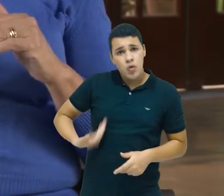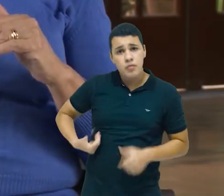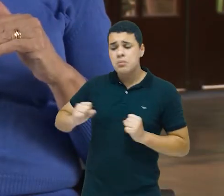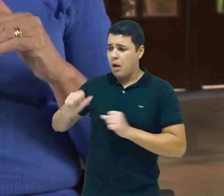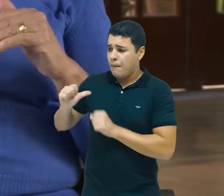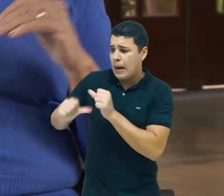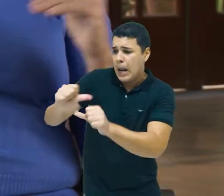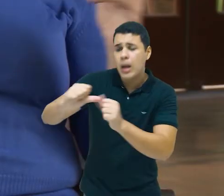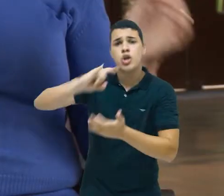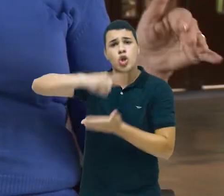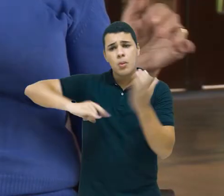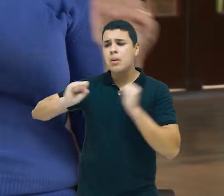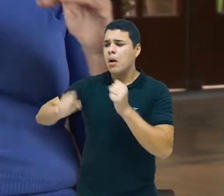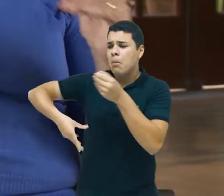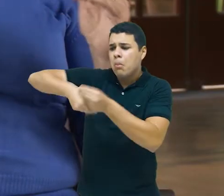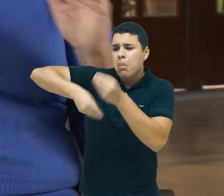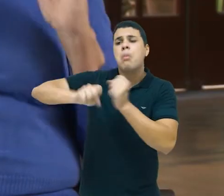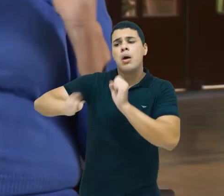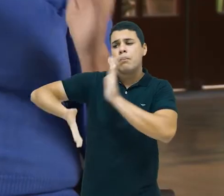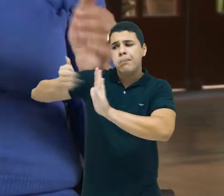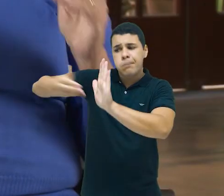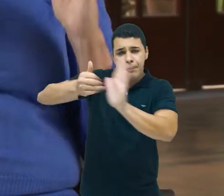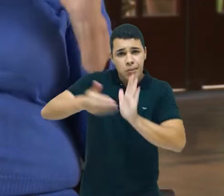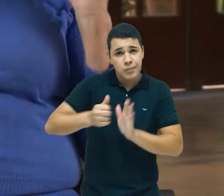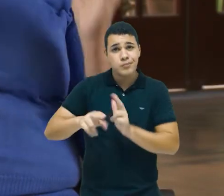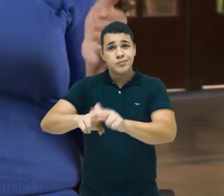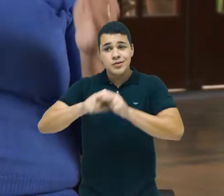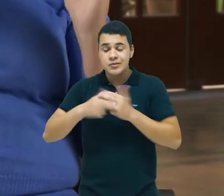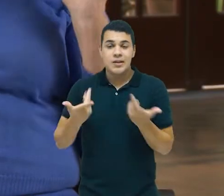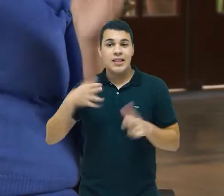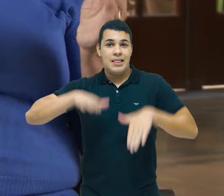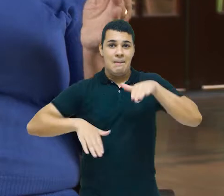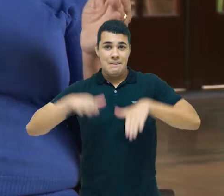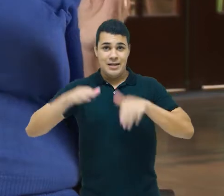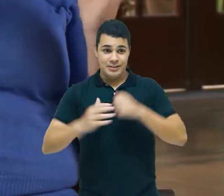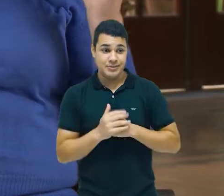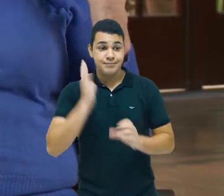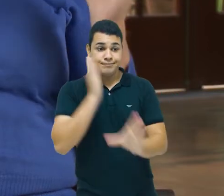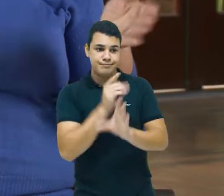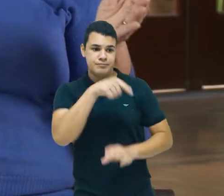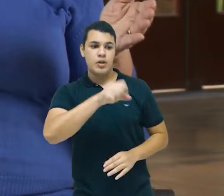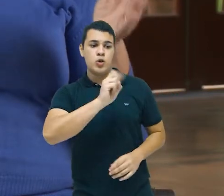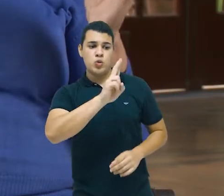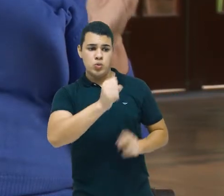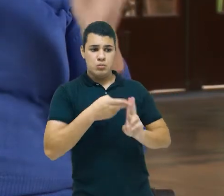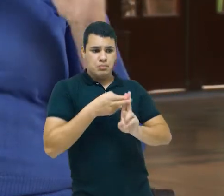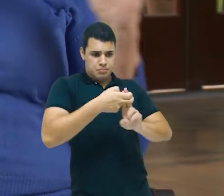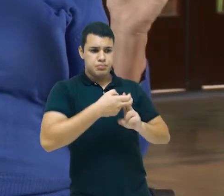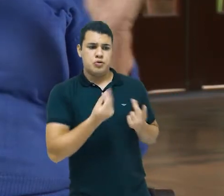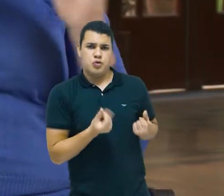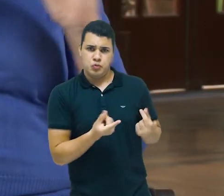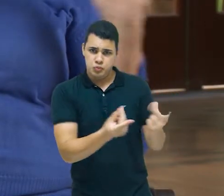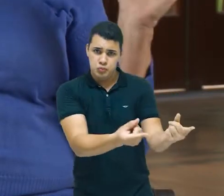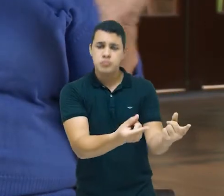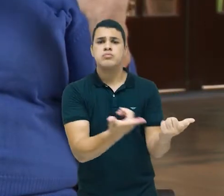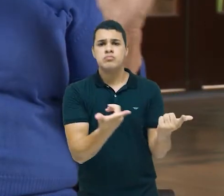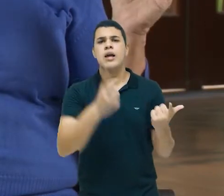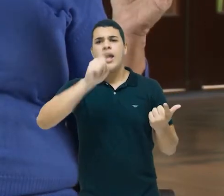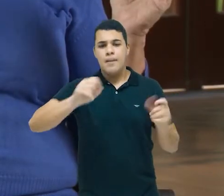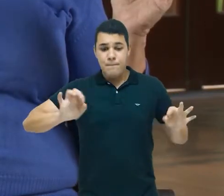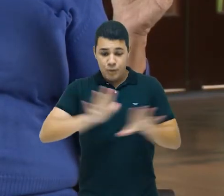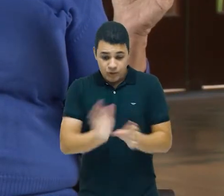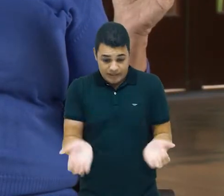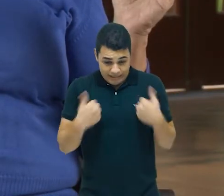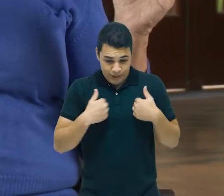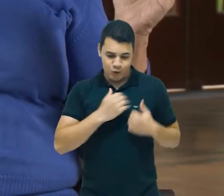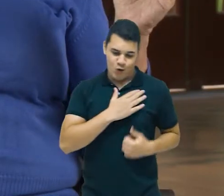há uma descontinuidade das políticas, enfim. Embora o SUS permaneça, eu acho, nos corações e